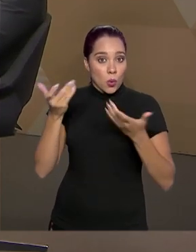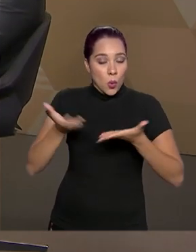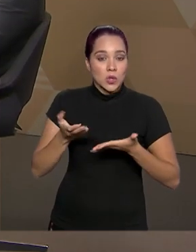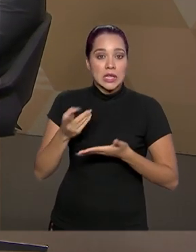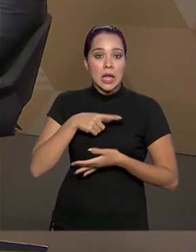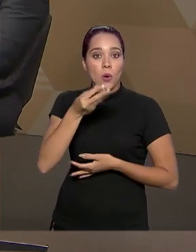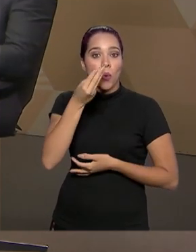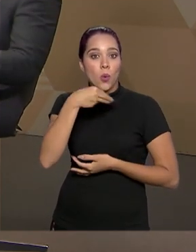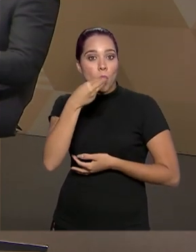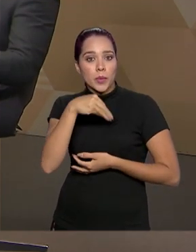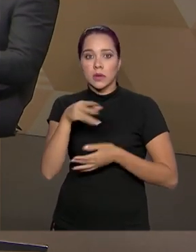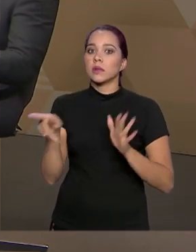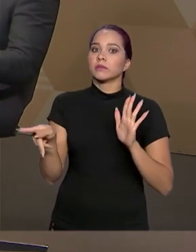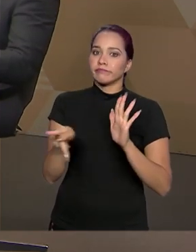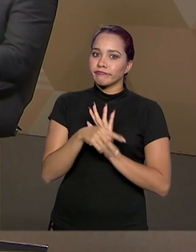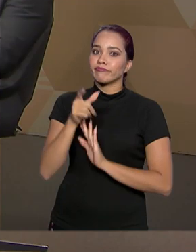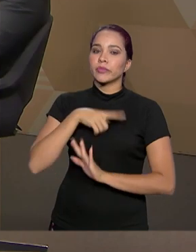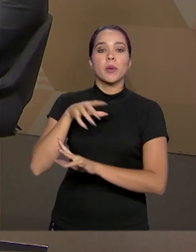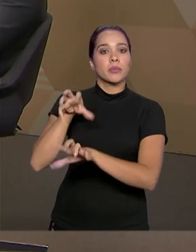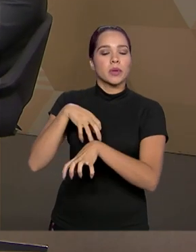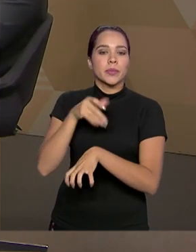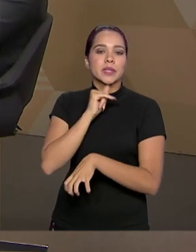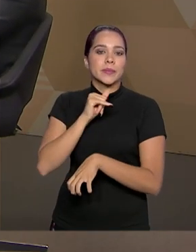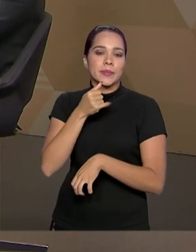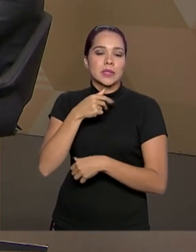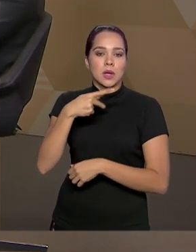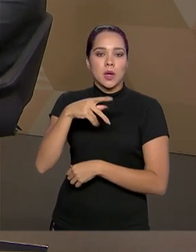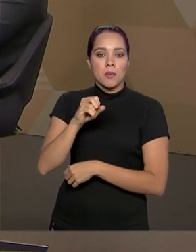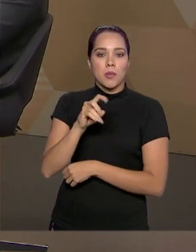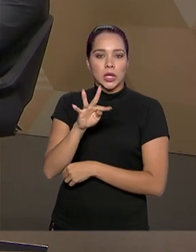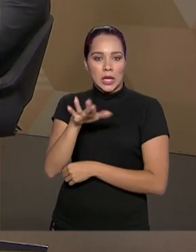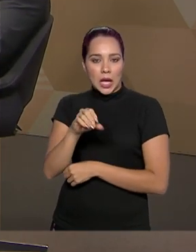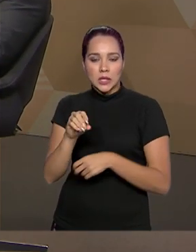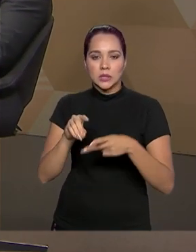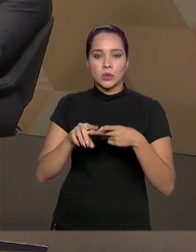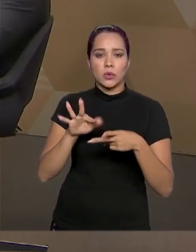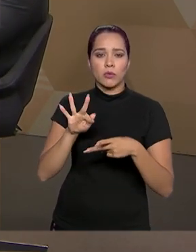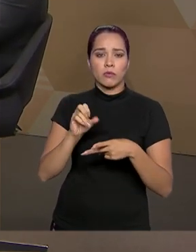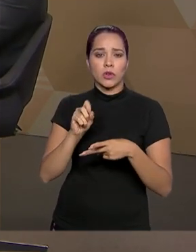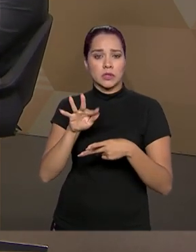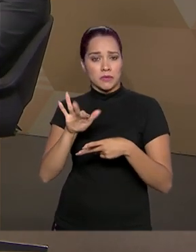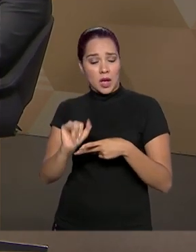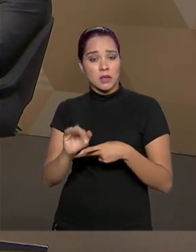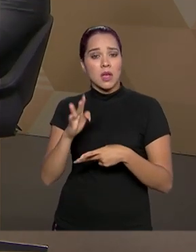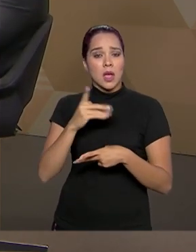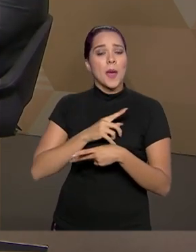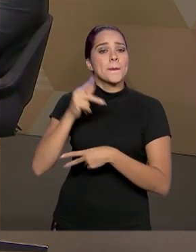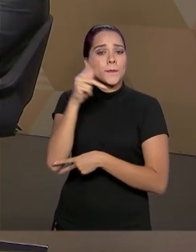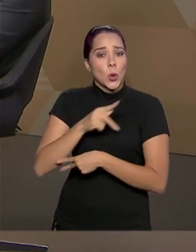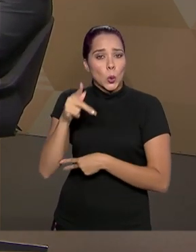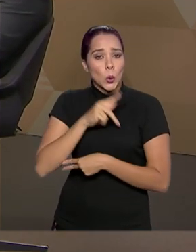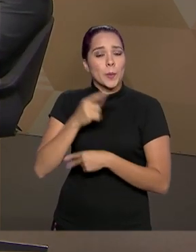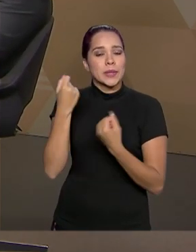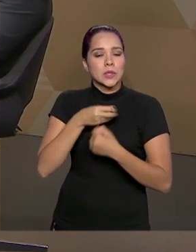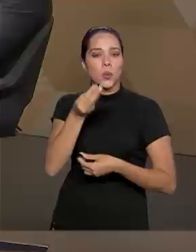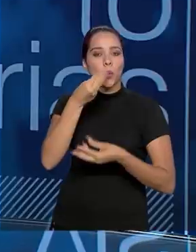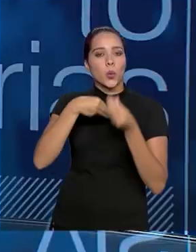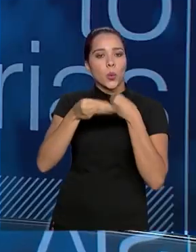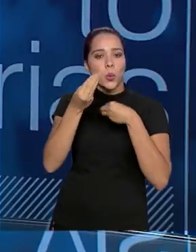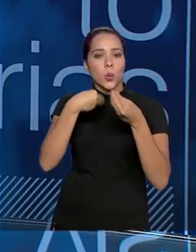alimento, prevê da mineração, que é o preciso de potássio, de fosfato, que são as proteínas e o que